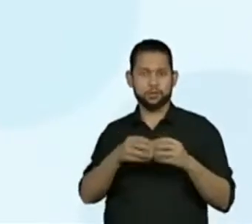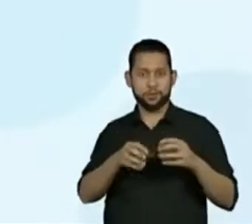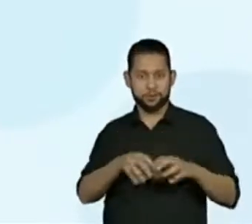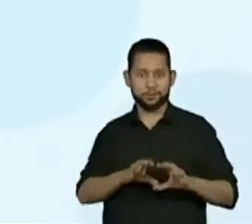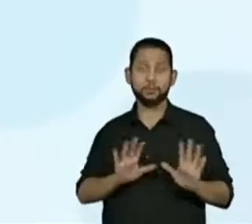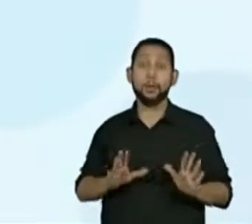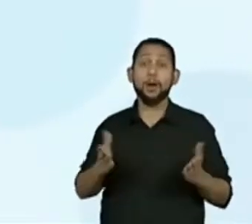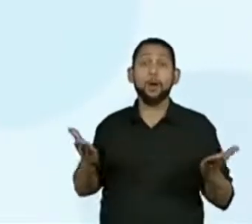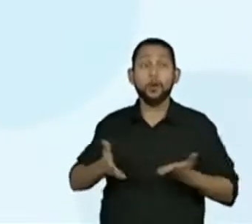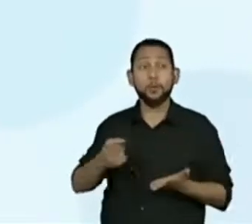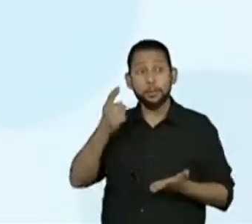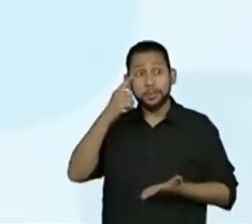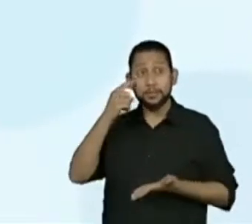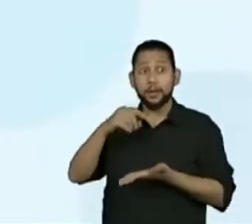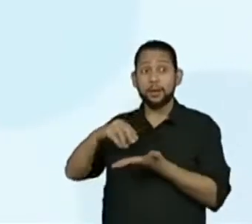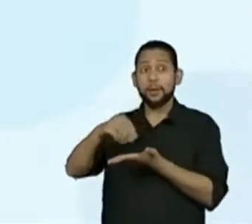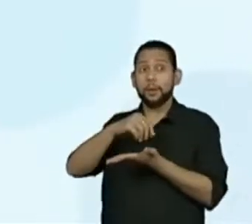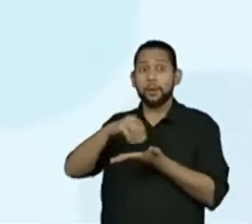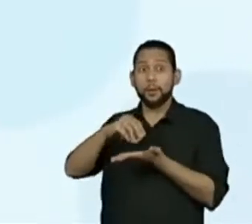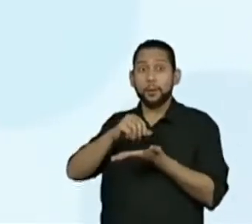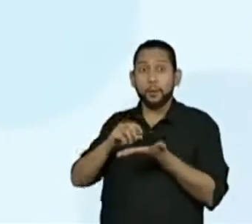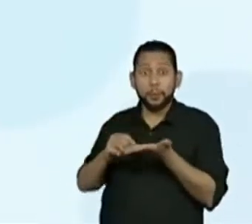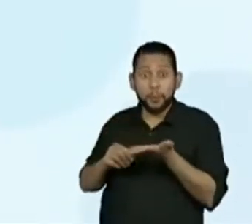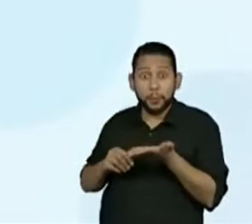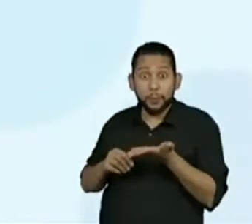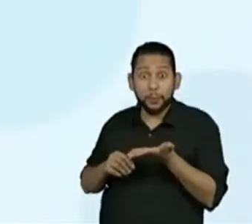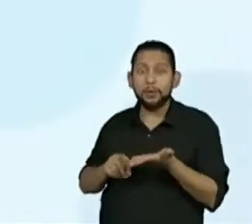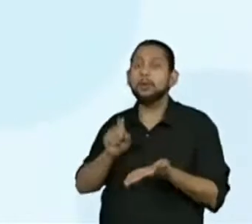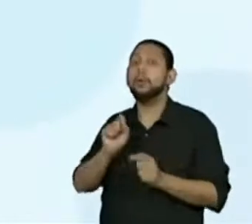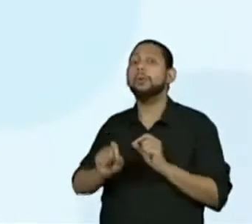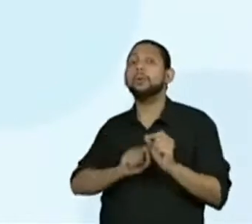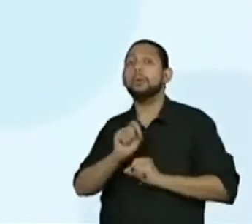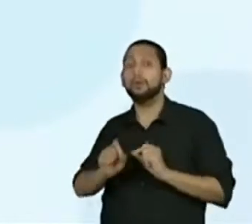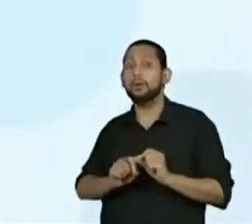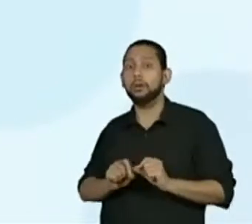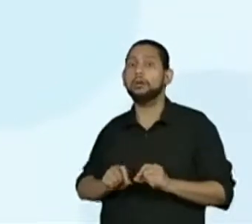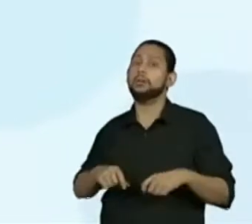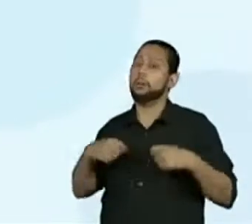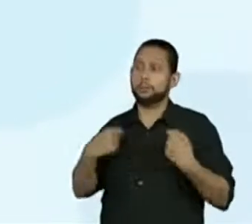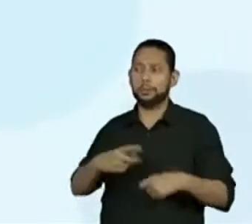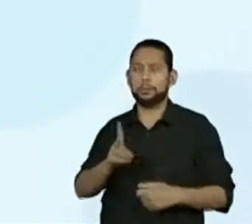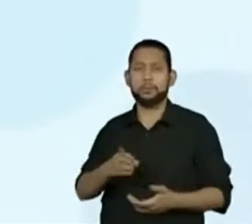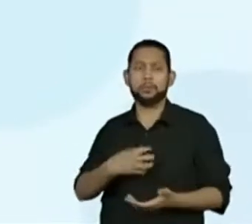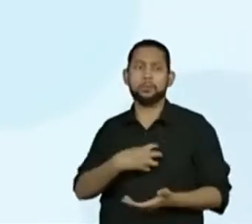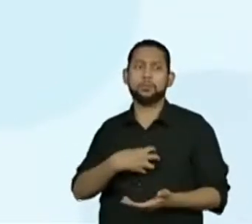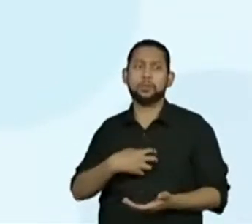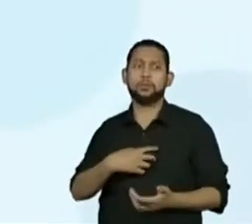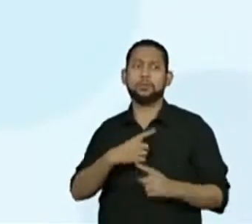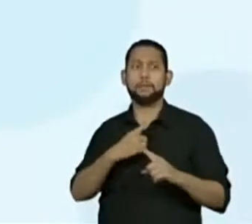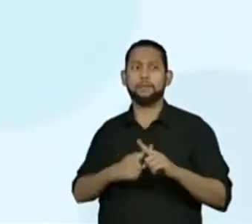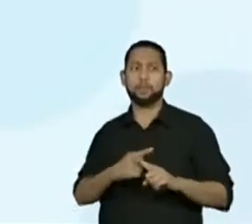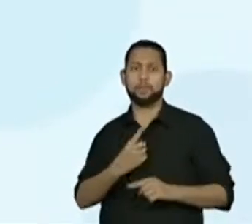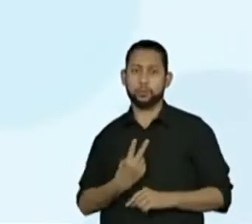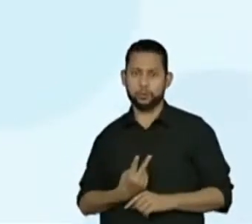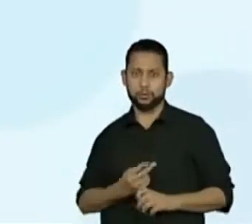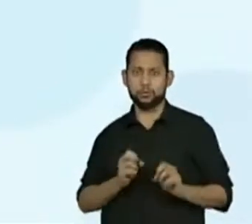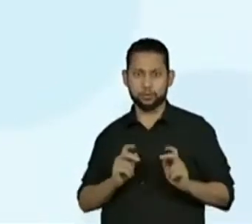Vamos pensar agora na farinha. E aí, a gente vai fazer do mesmo jeito que fizemos vezes 2.